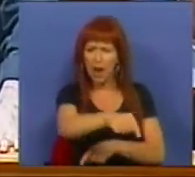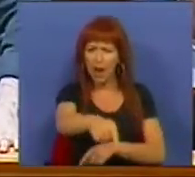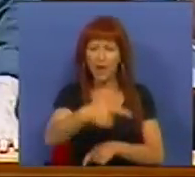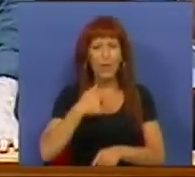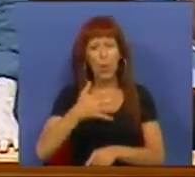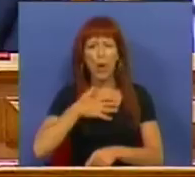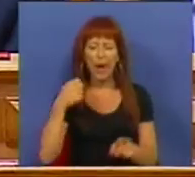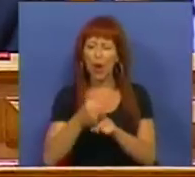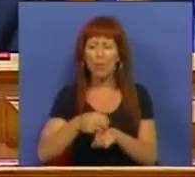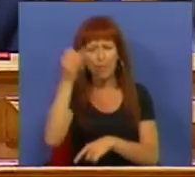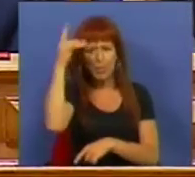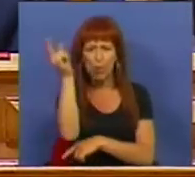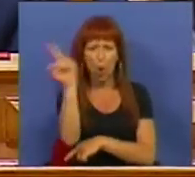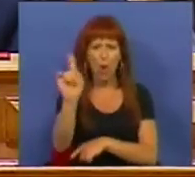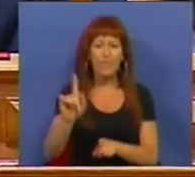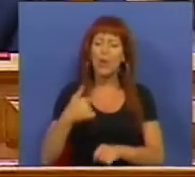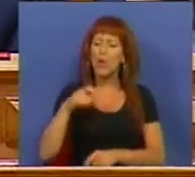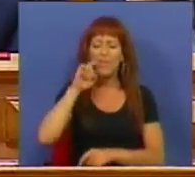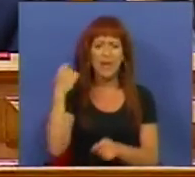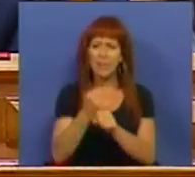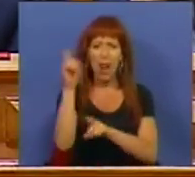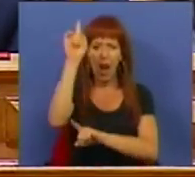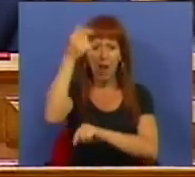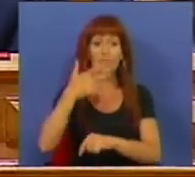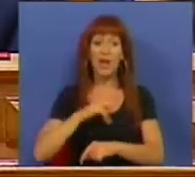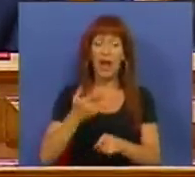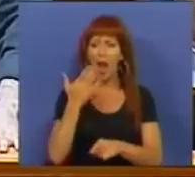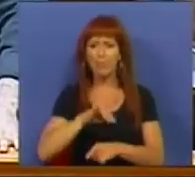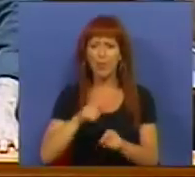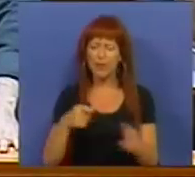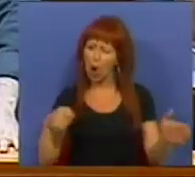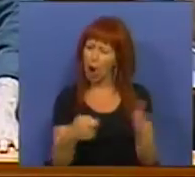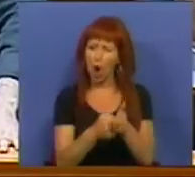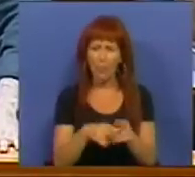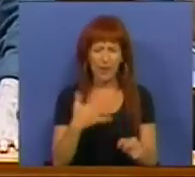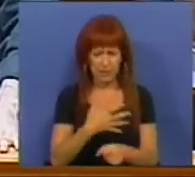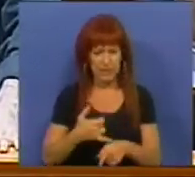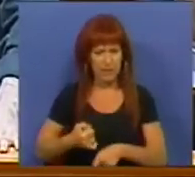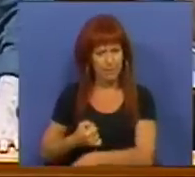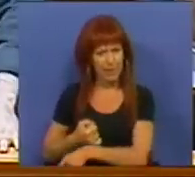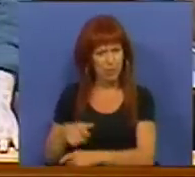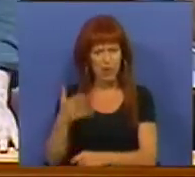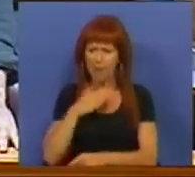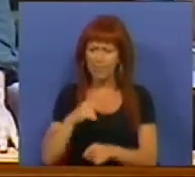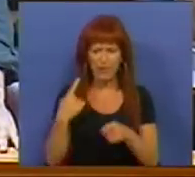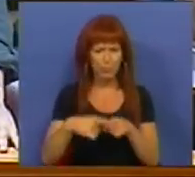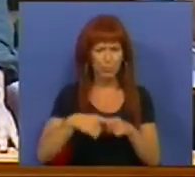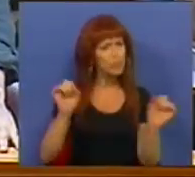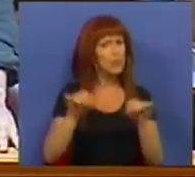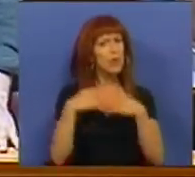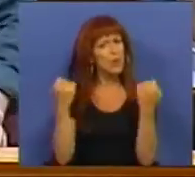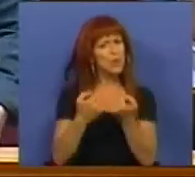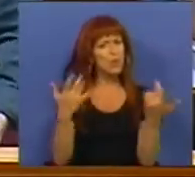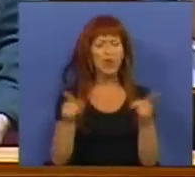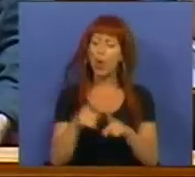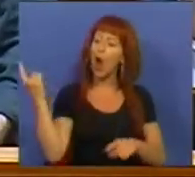Não quer combater a fraude, nem quer defender o trabalho. Quer usar a chantagem do desemprego e usar as prestações sociais